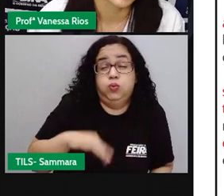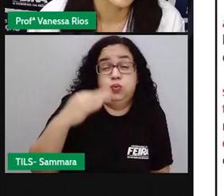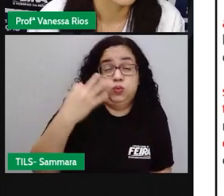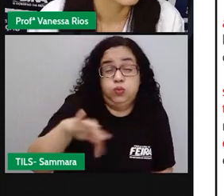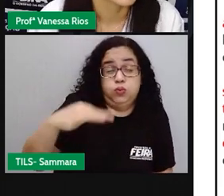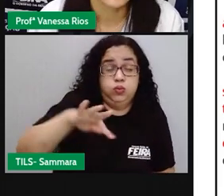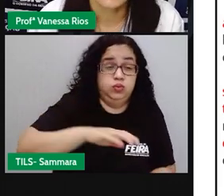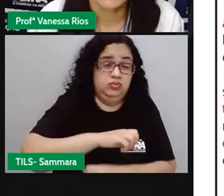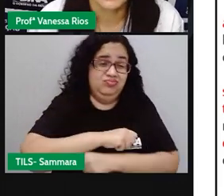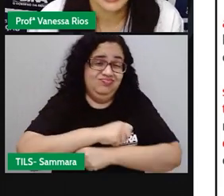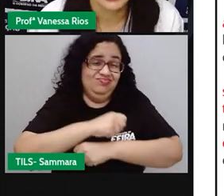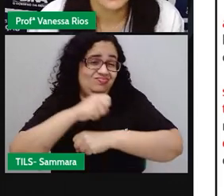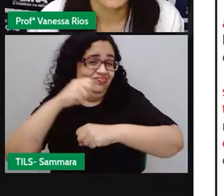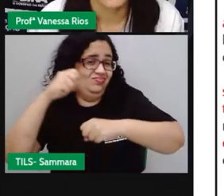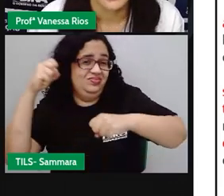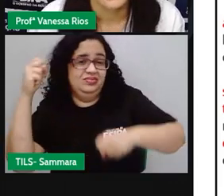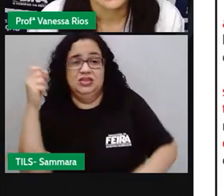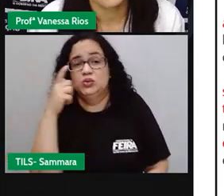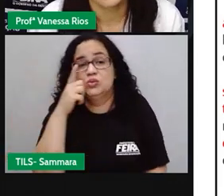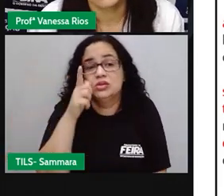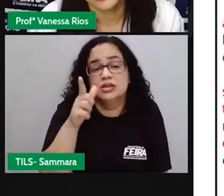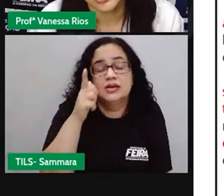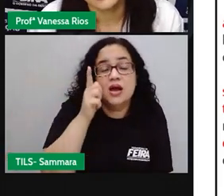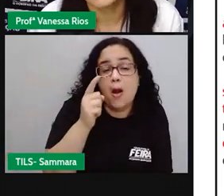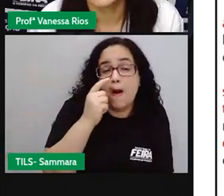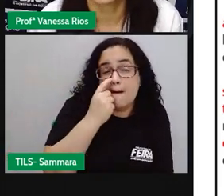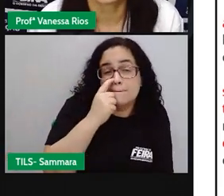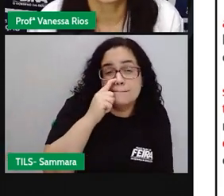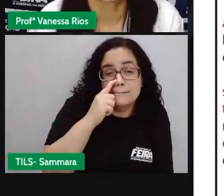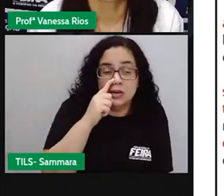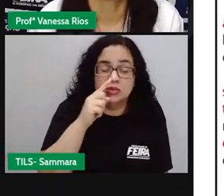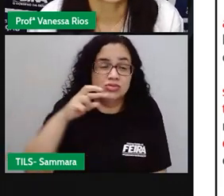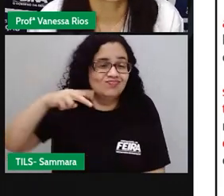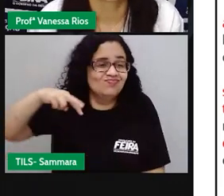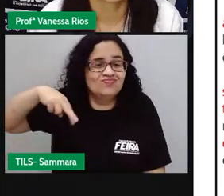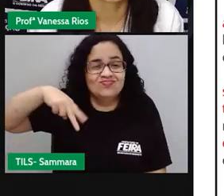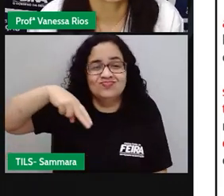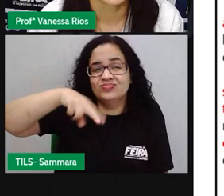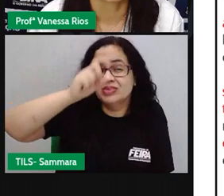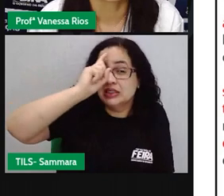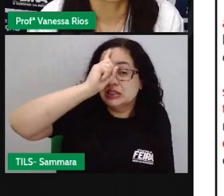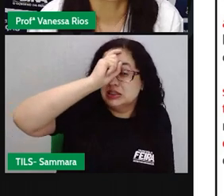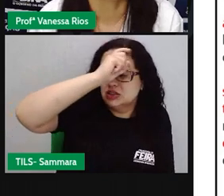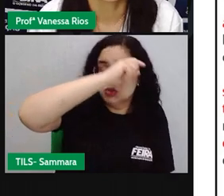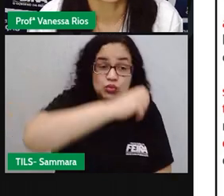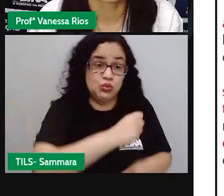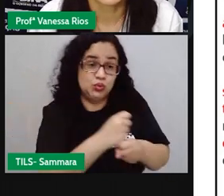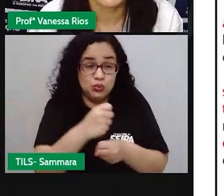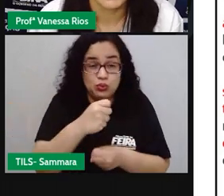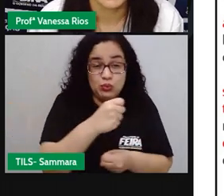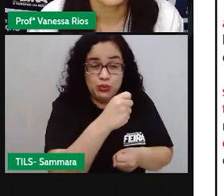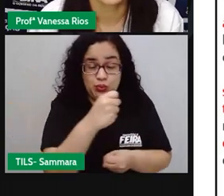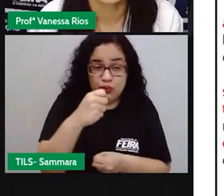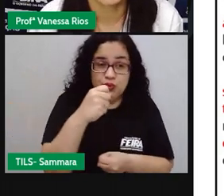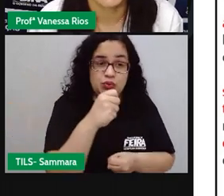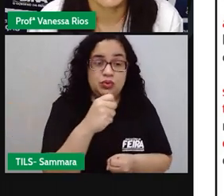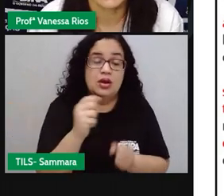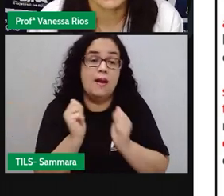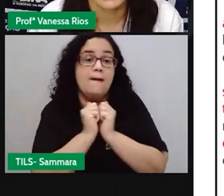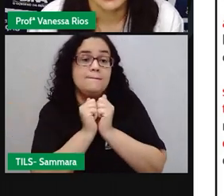me levantar, mas não consegui. E a bruxa, caminhando com dificuldade, mas com o cabo de vassoura na mão,